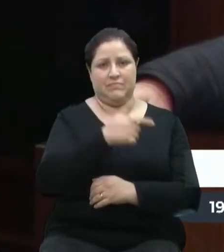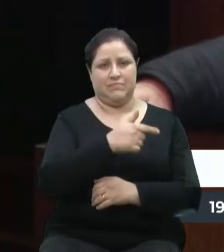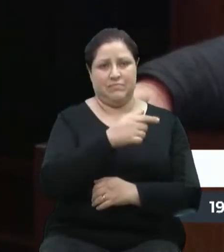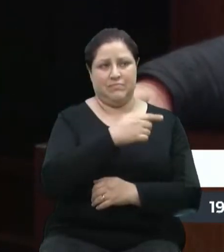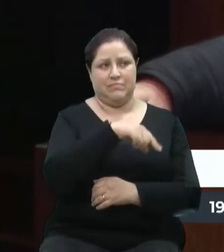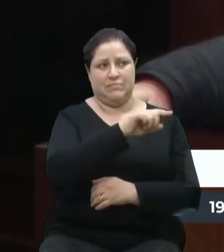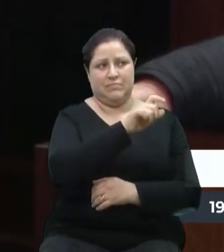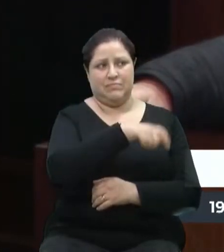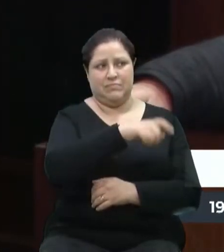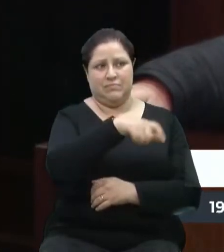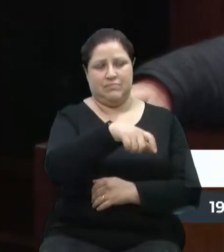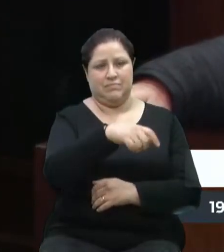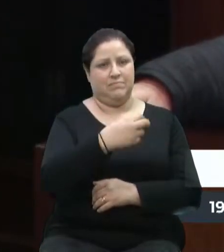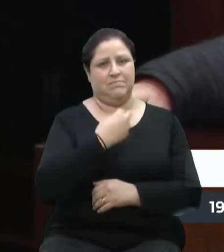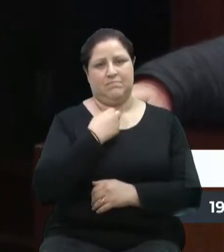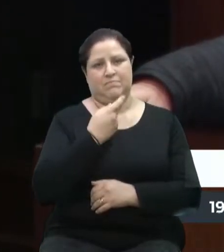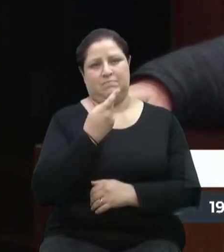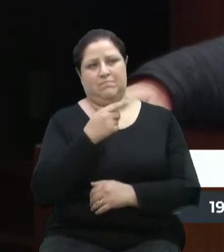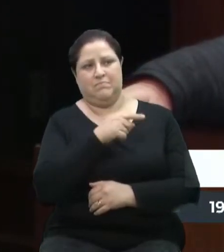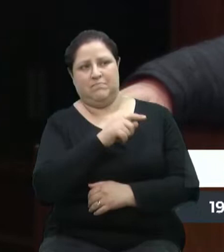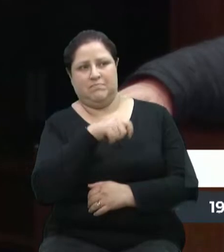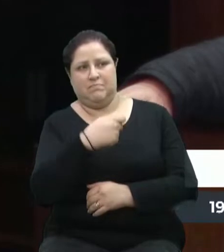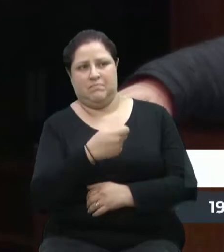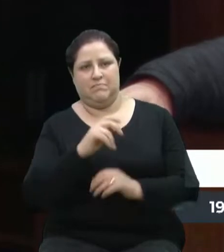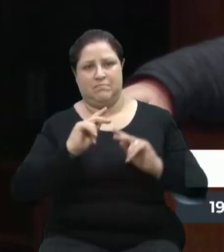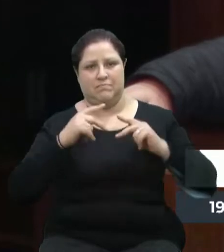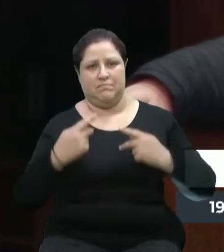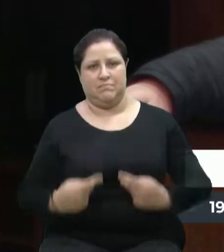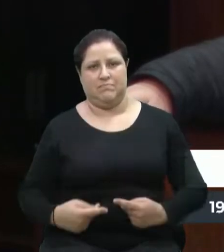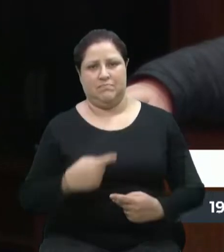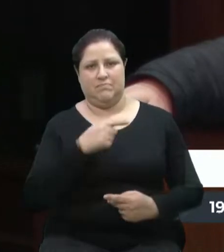ser humano, né? Pessoas que fazem esse tipo de coisa.